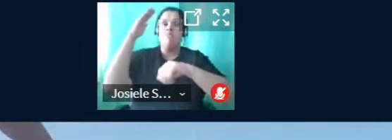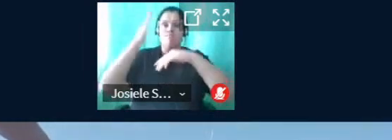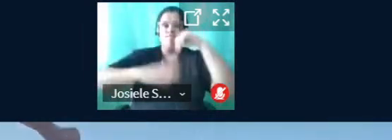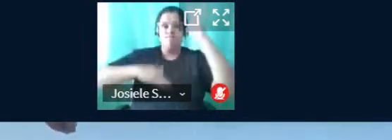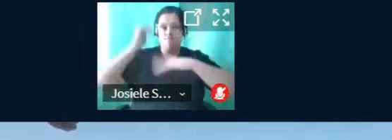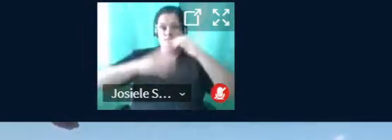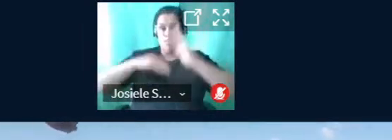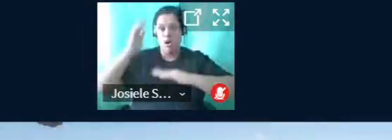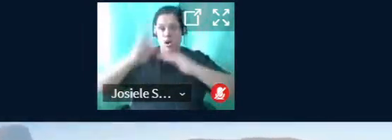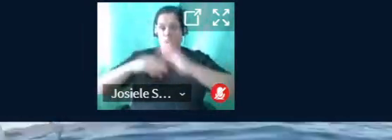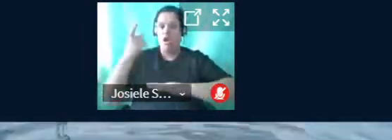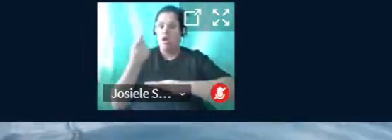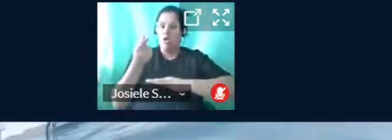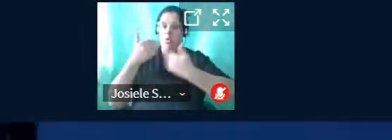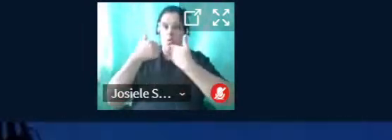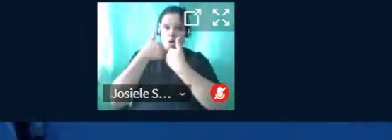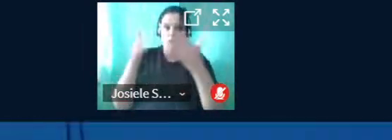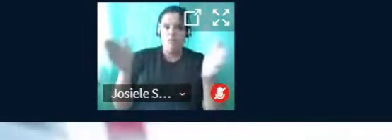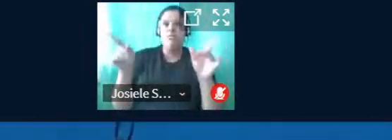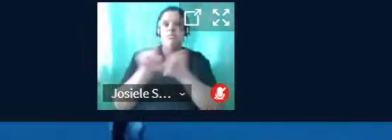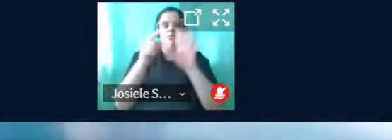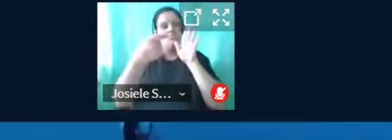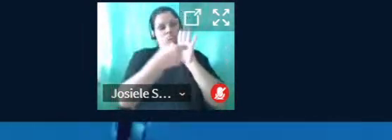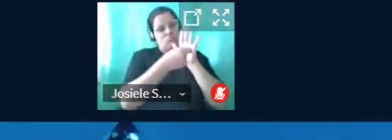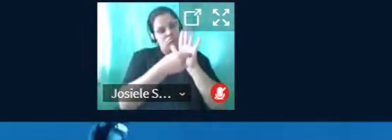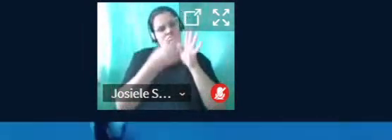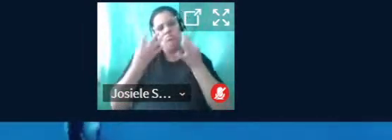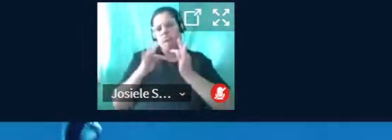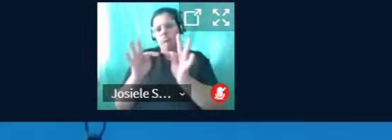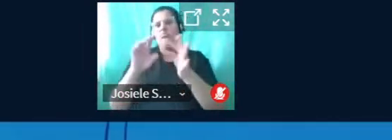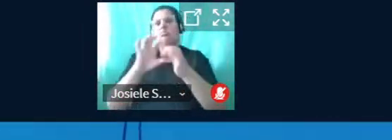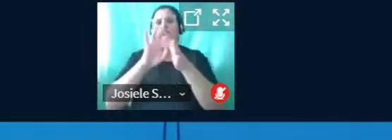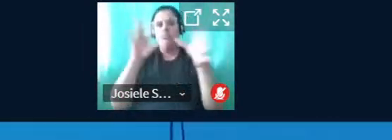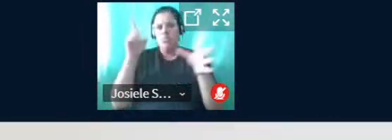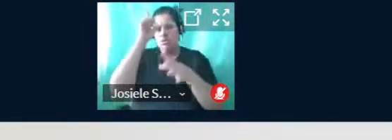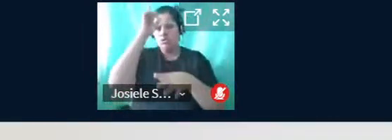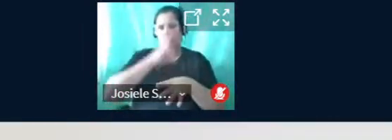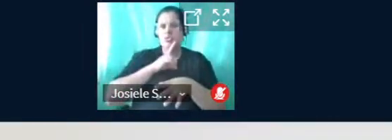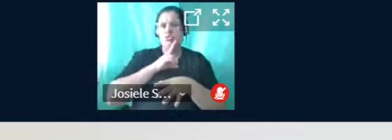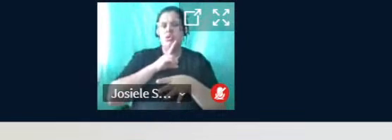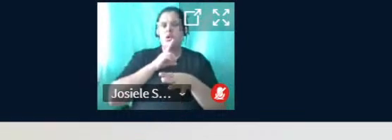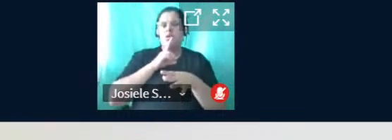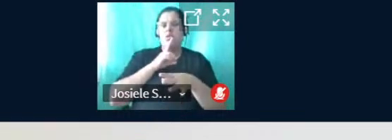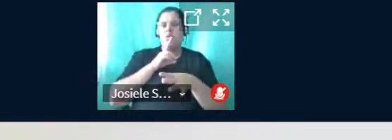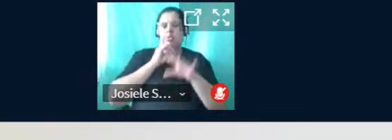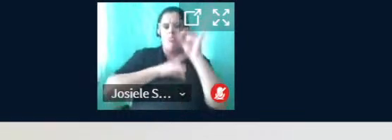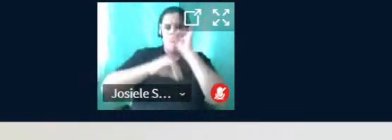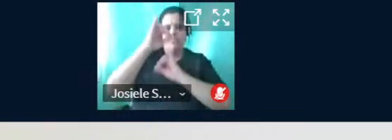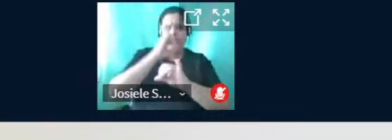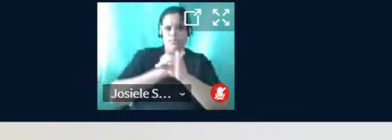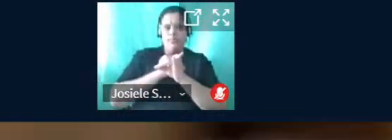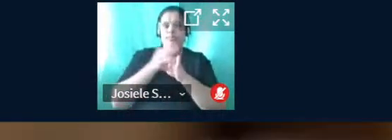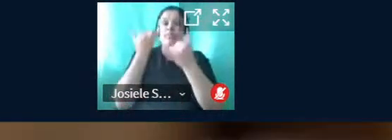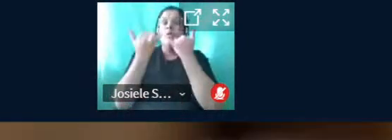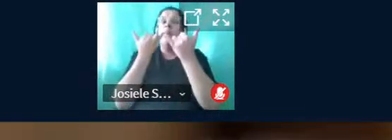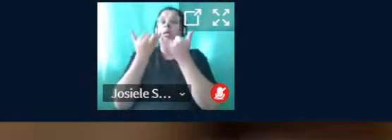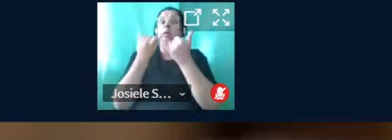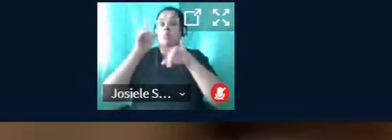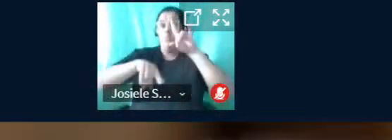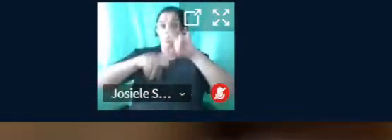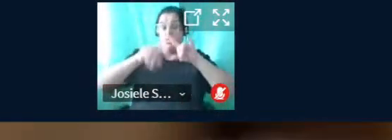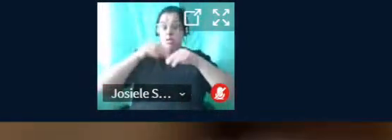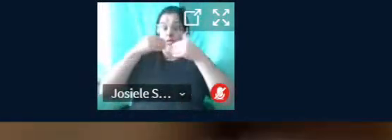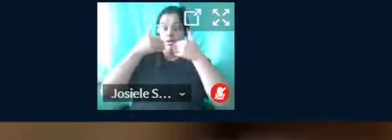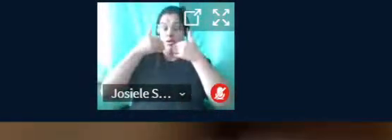recursos abertos, softwares, tecnologias livres e direitos digitais, tendo como exemplo de materiais para a ciência